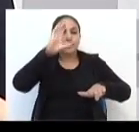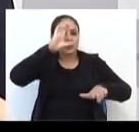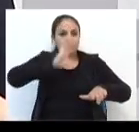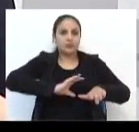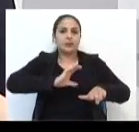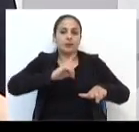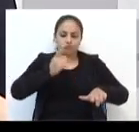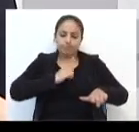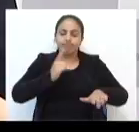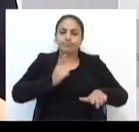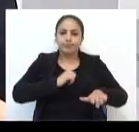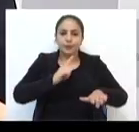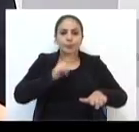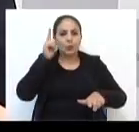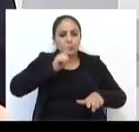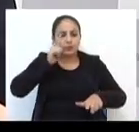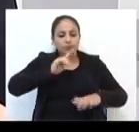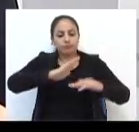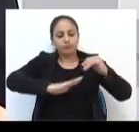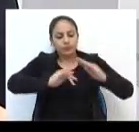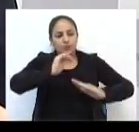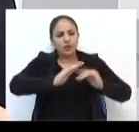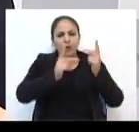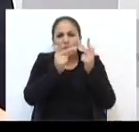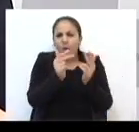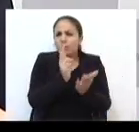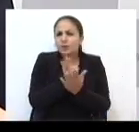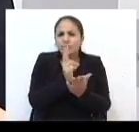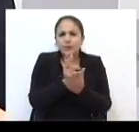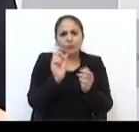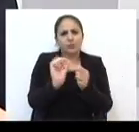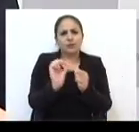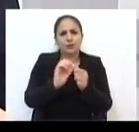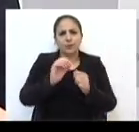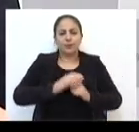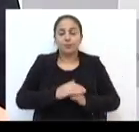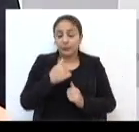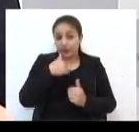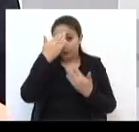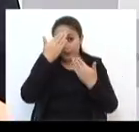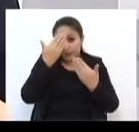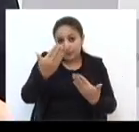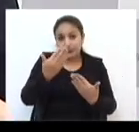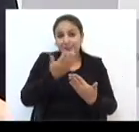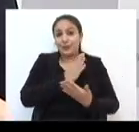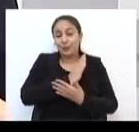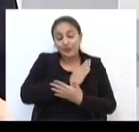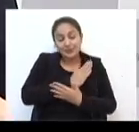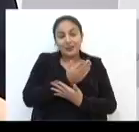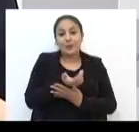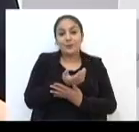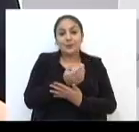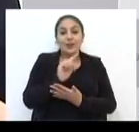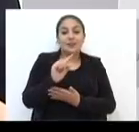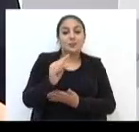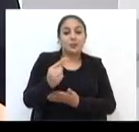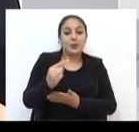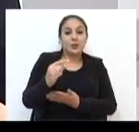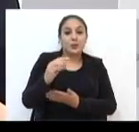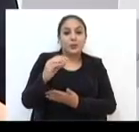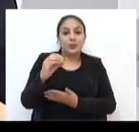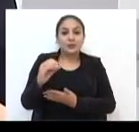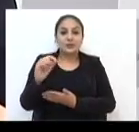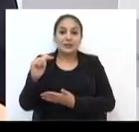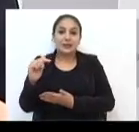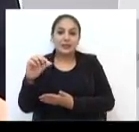o cidadão tem para construir como nós sempre fizemos. Então, agradeço de coração as 1.079 pessoas